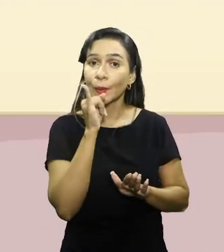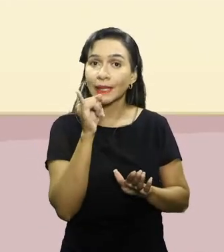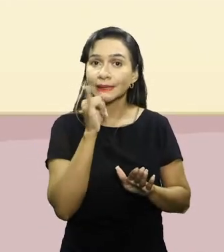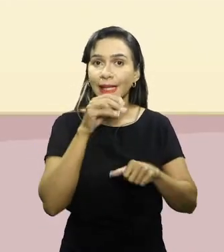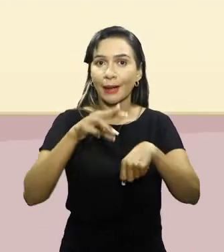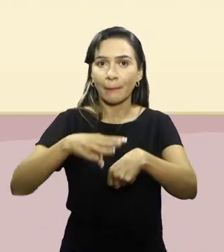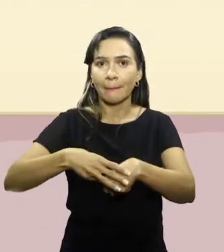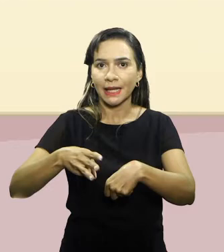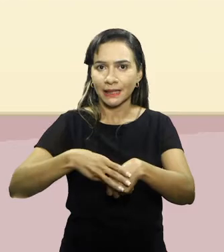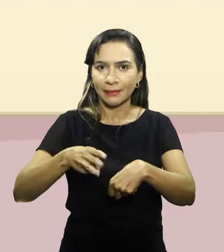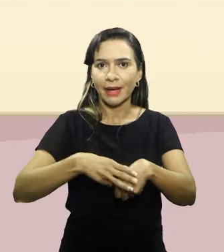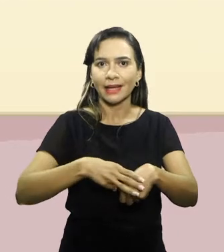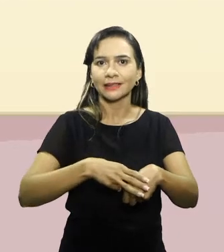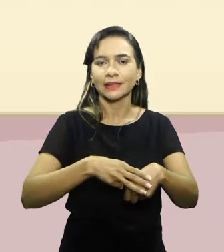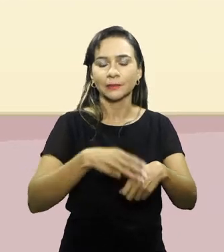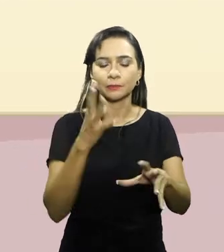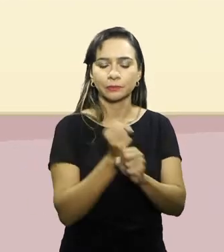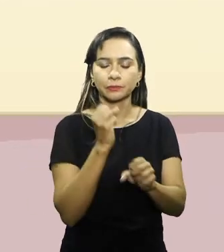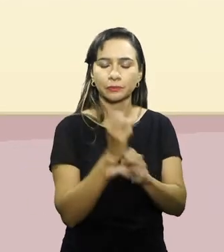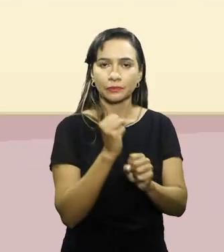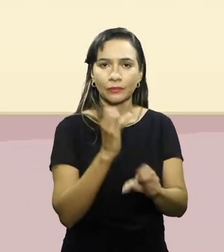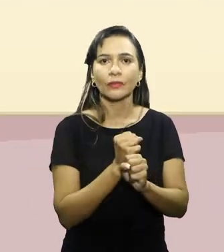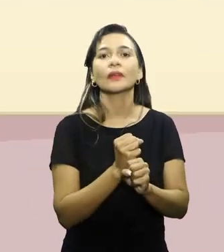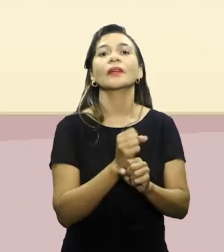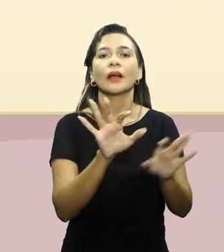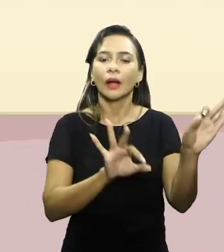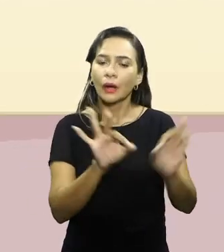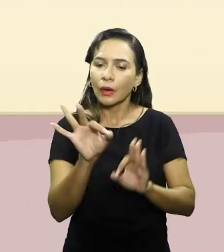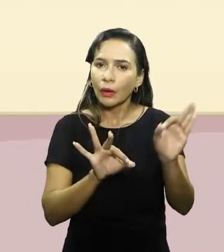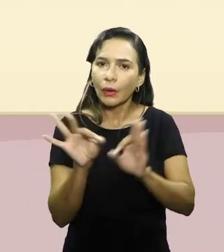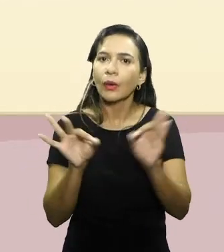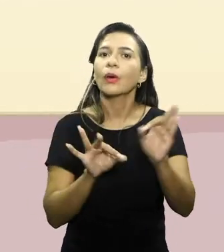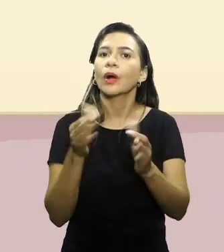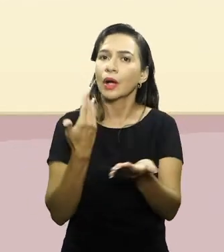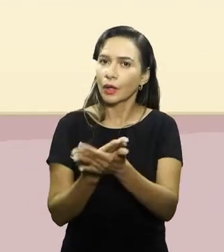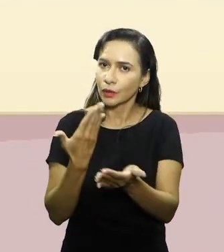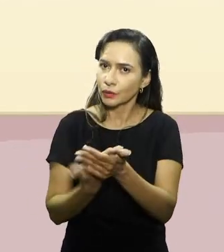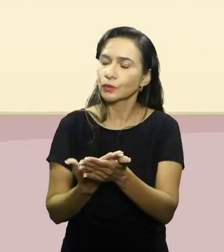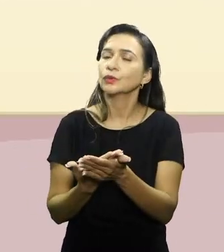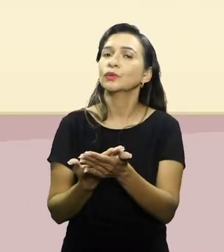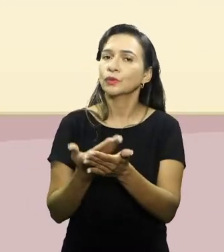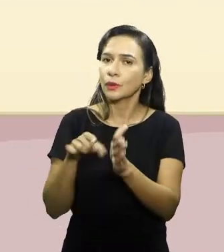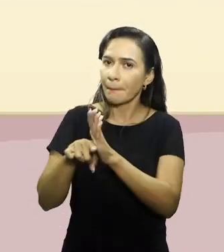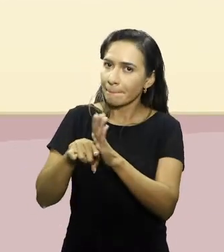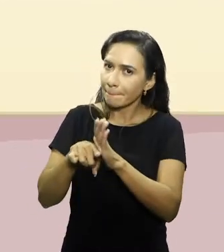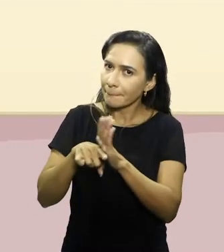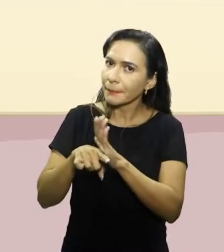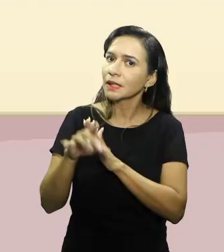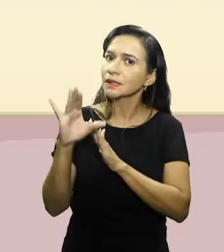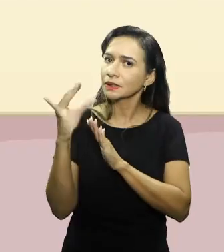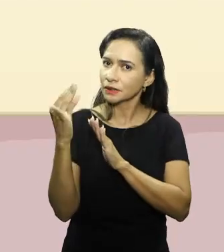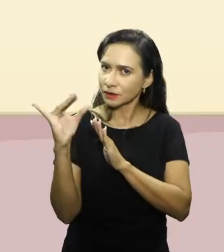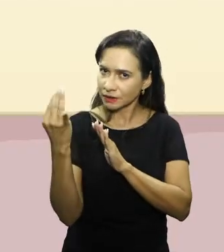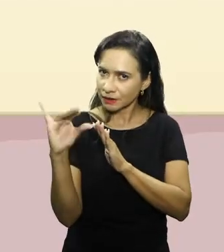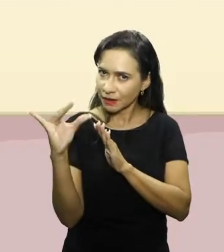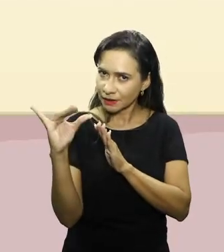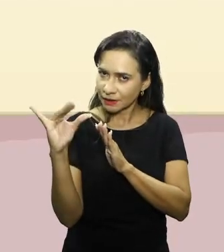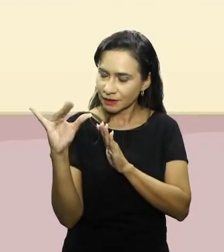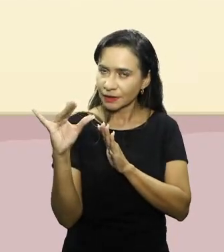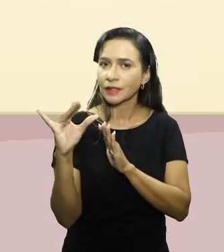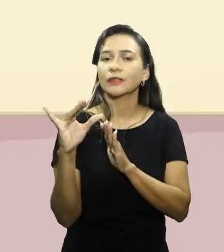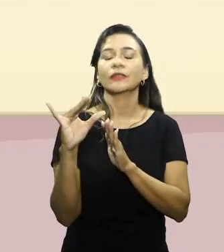preditivas. Algumas equações que foram elaboradas em cima de estudos científicos, comparadas com testes físicos, certo?